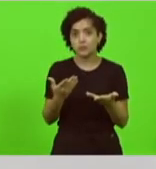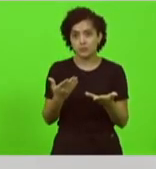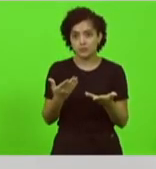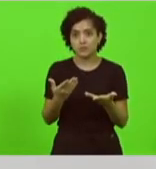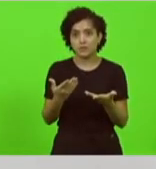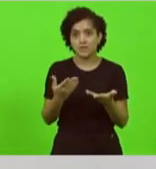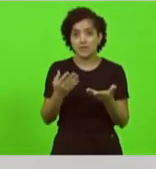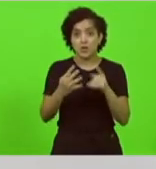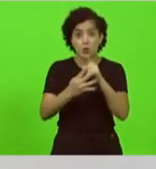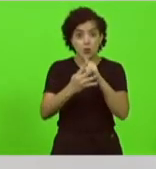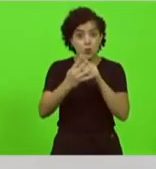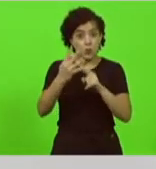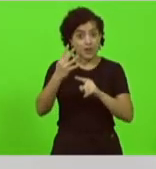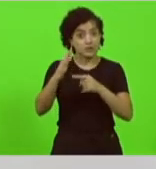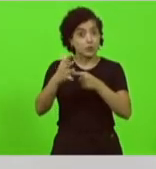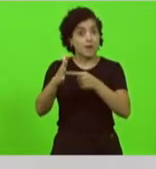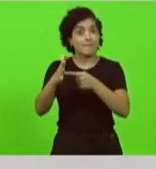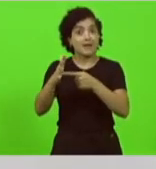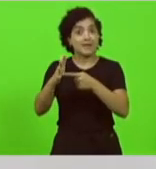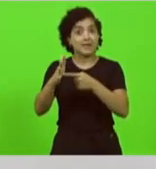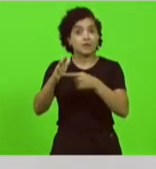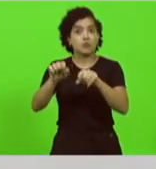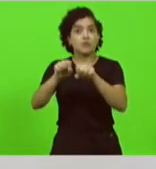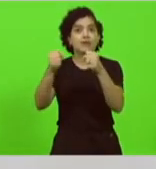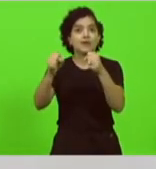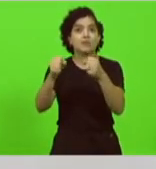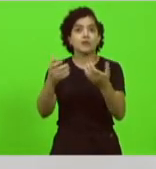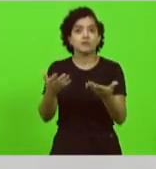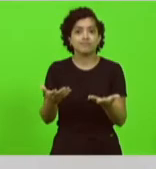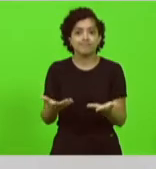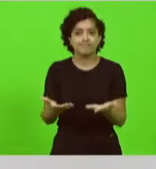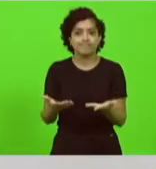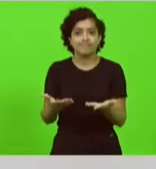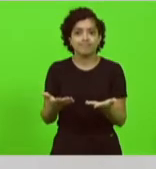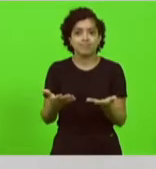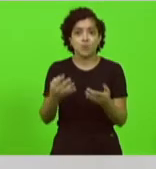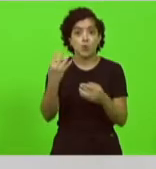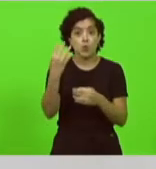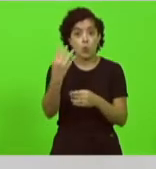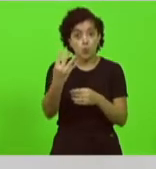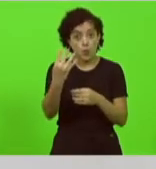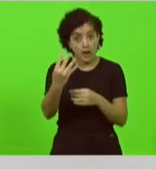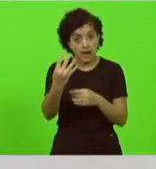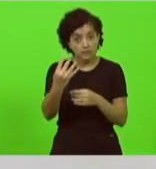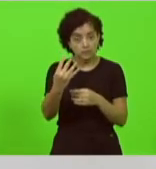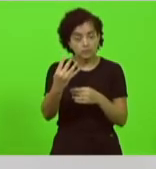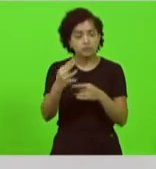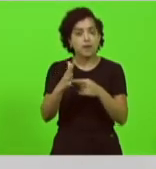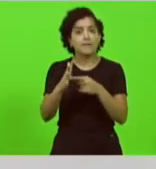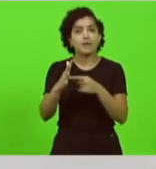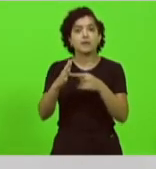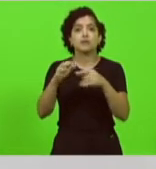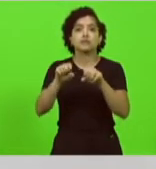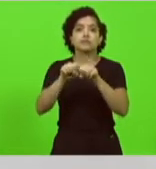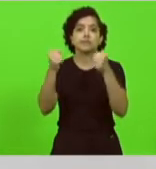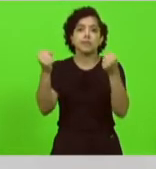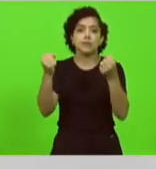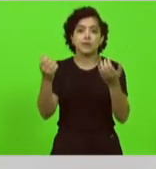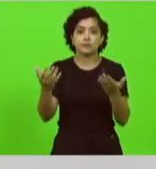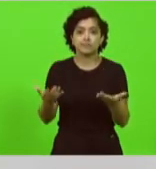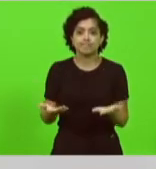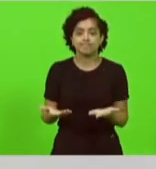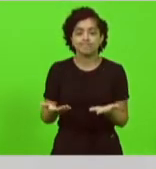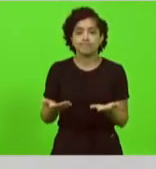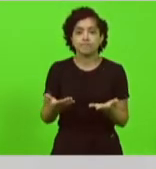quatro aparelhos de endoscopia quebrados os quatro aparelhos de endoscopia quebrados essa sonda de